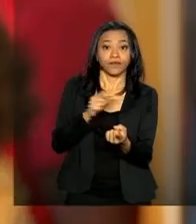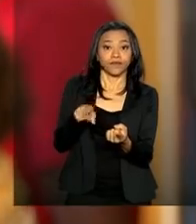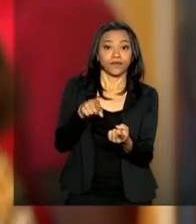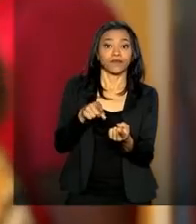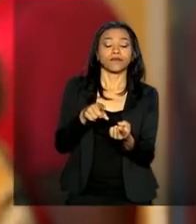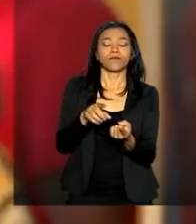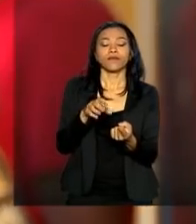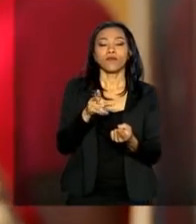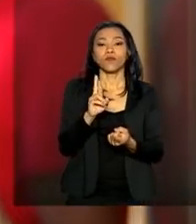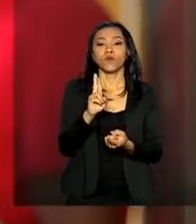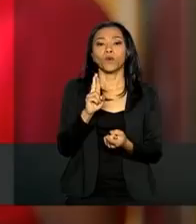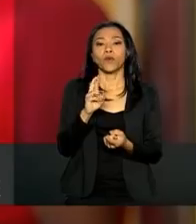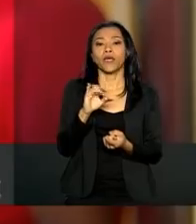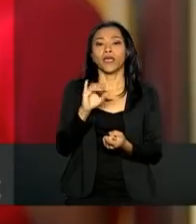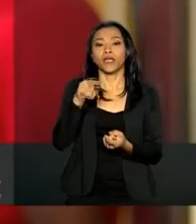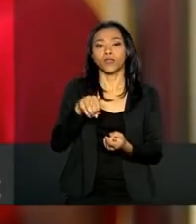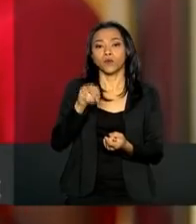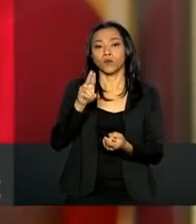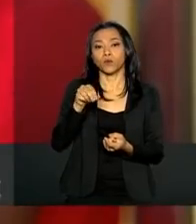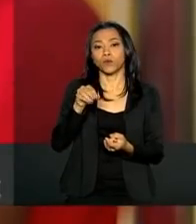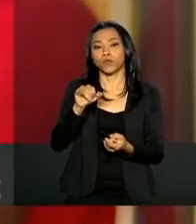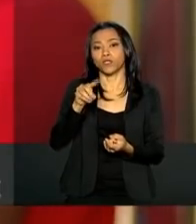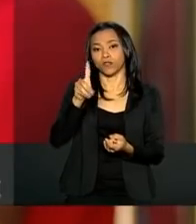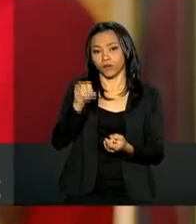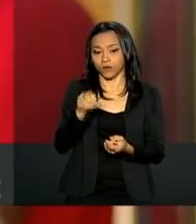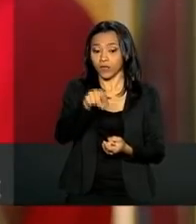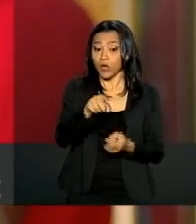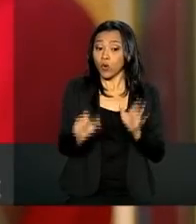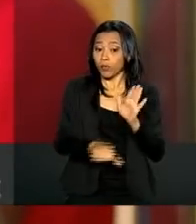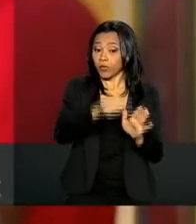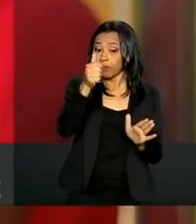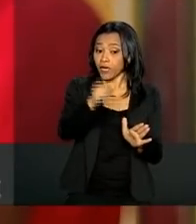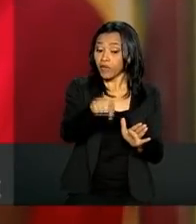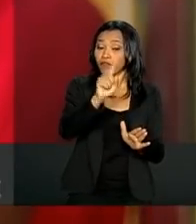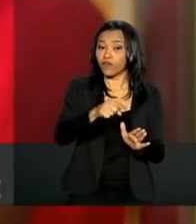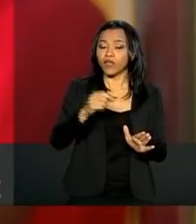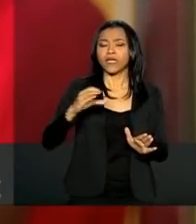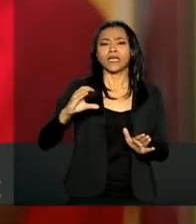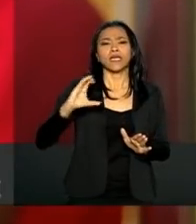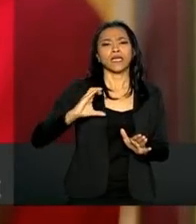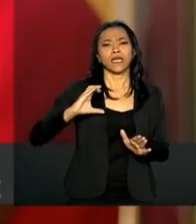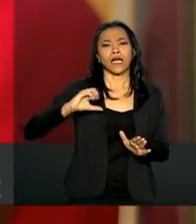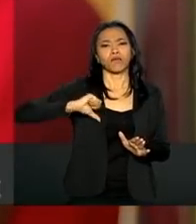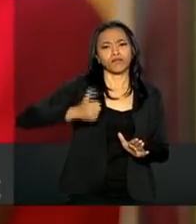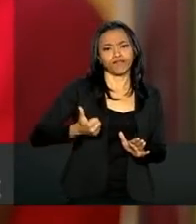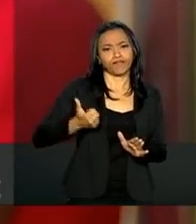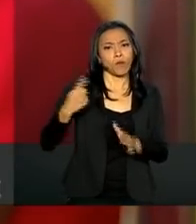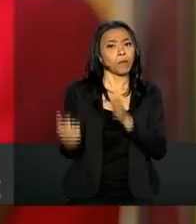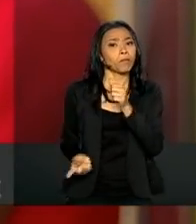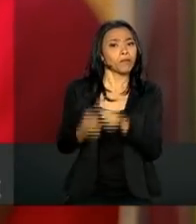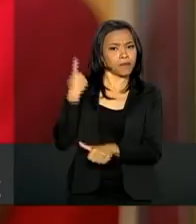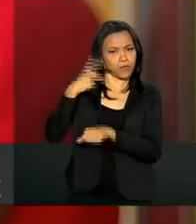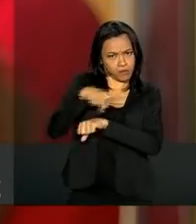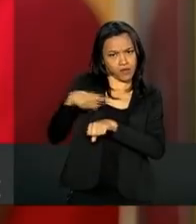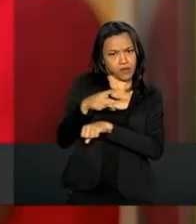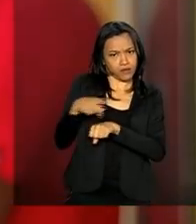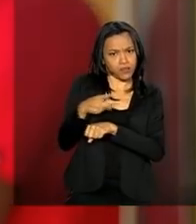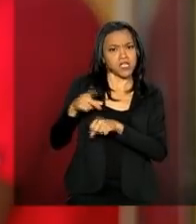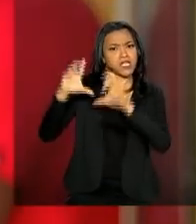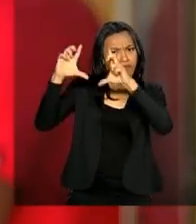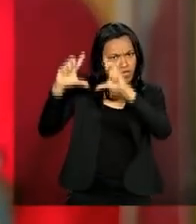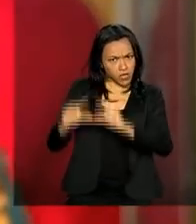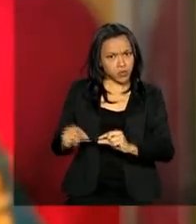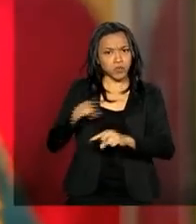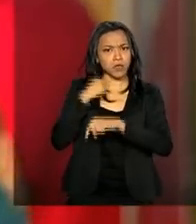Unido. O primeiro banco de leite humano da África foi implantado em Cabo Verde e já demonstrou resultados. Houve uma queda de 5% na mortalidade infantil do